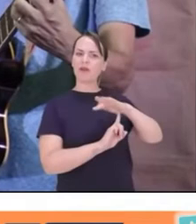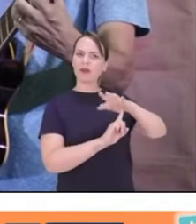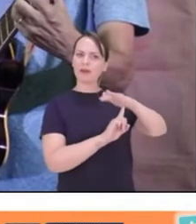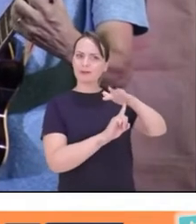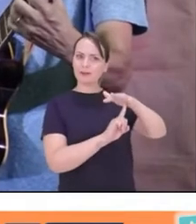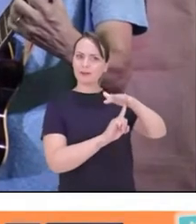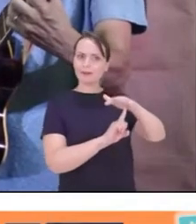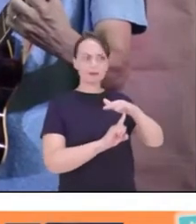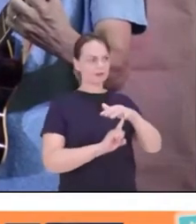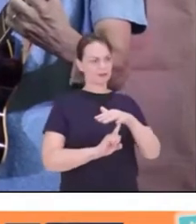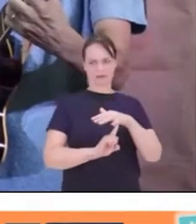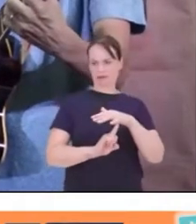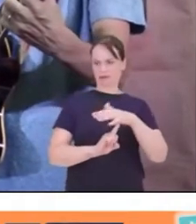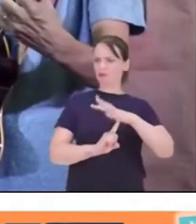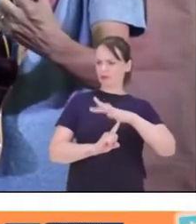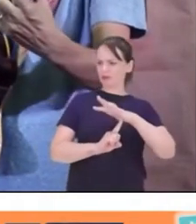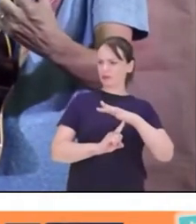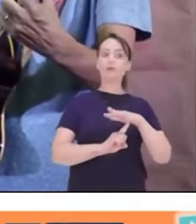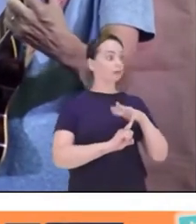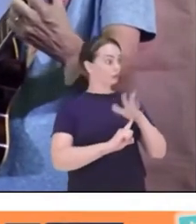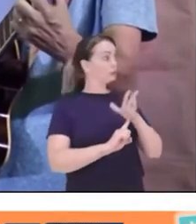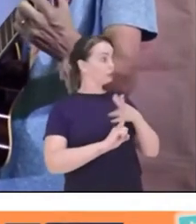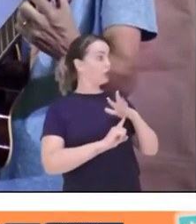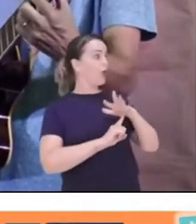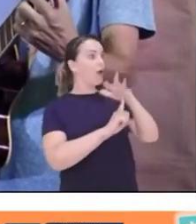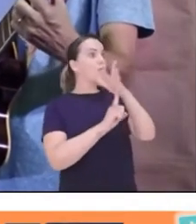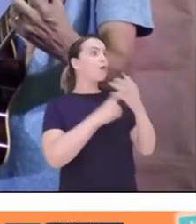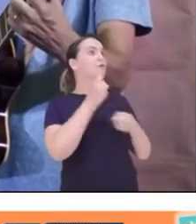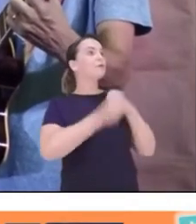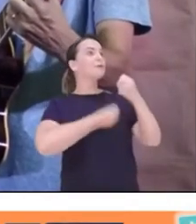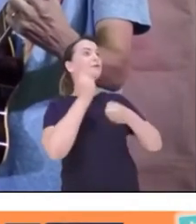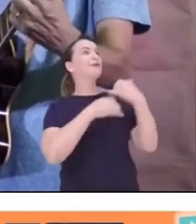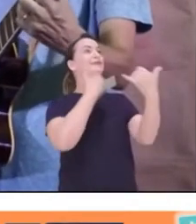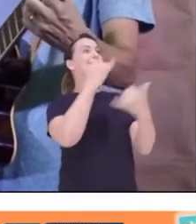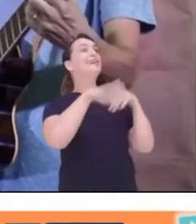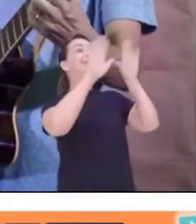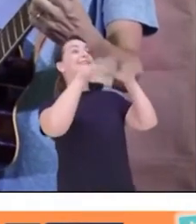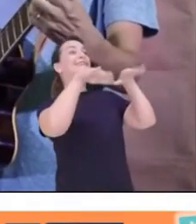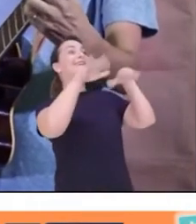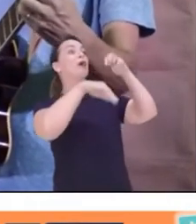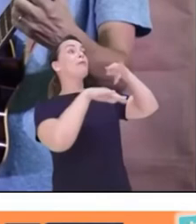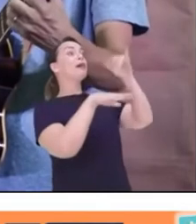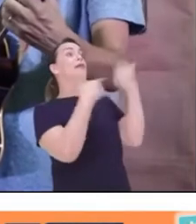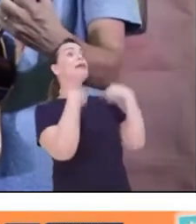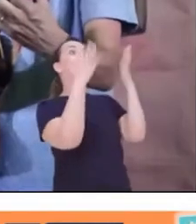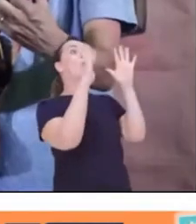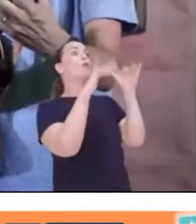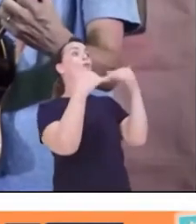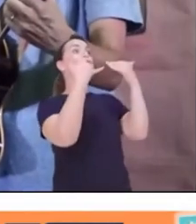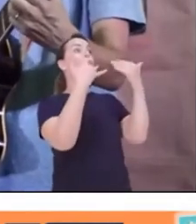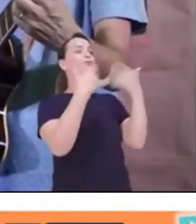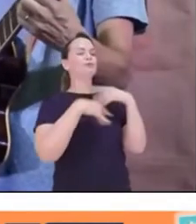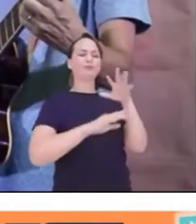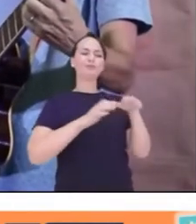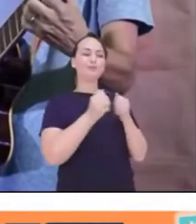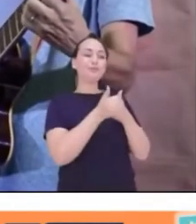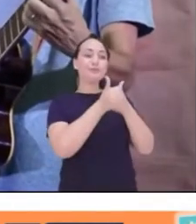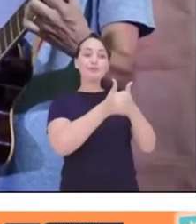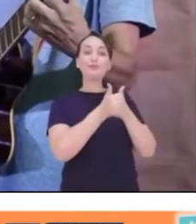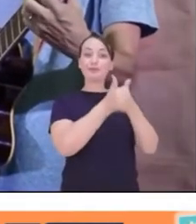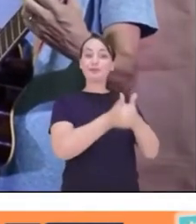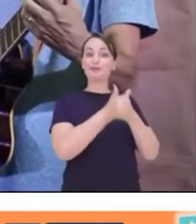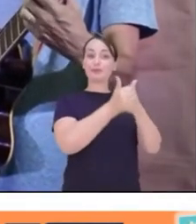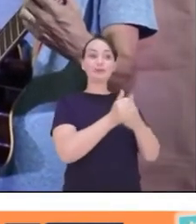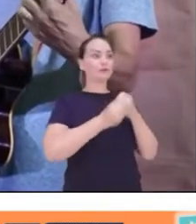De helicóptero? É, ele pegou assim e saiu correndo, brincando. Maria, olha meu helicóptero. E Maria correndo atrás de